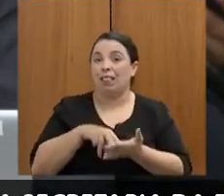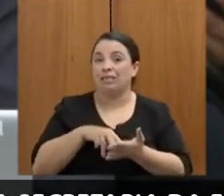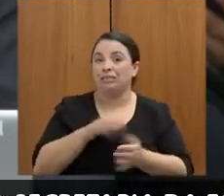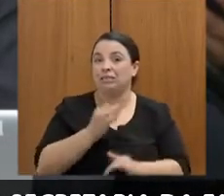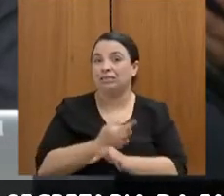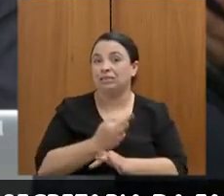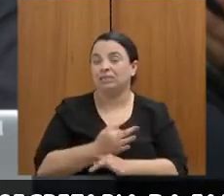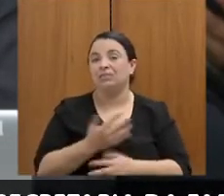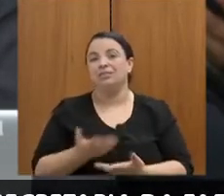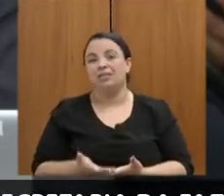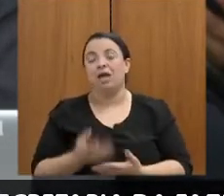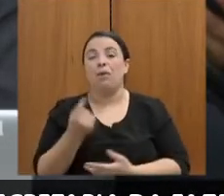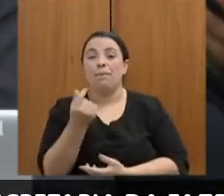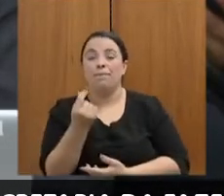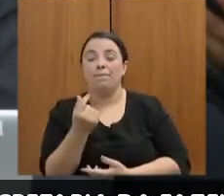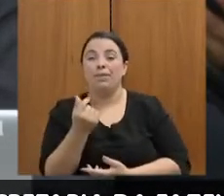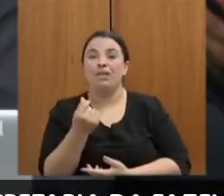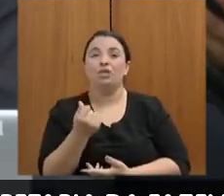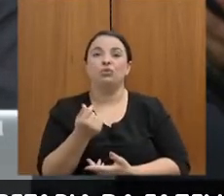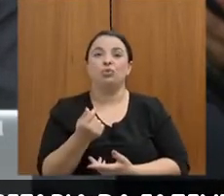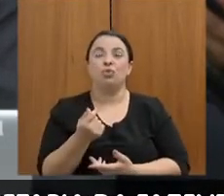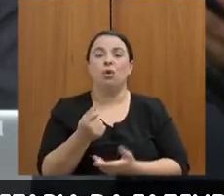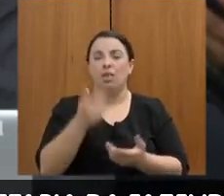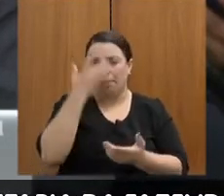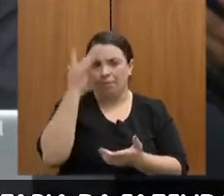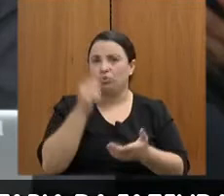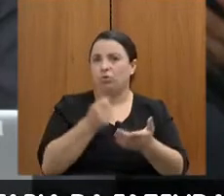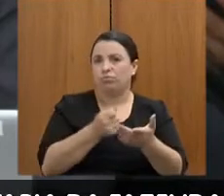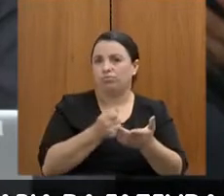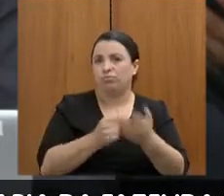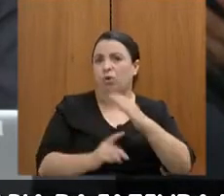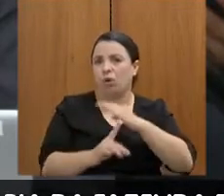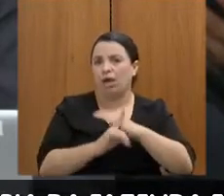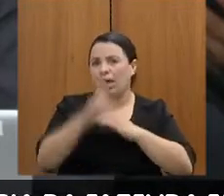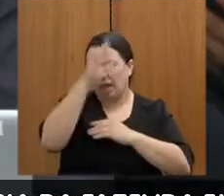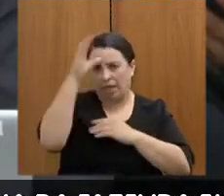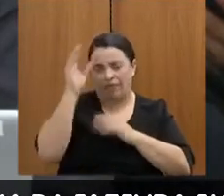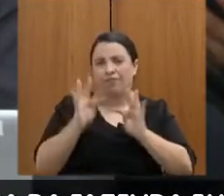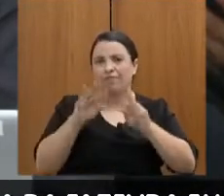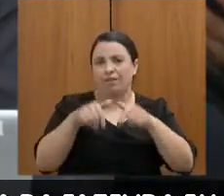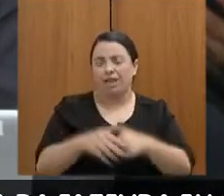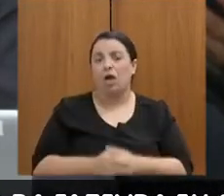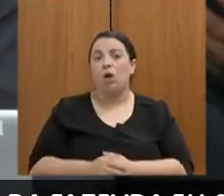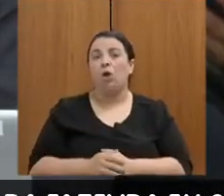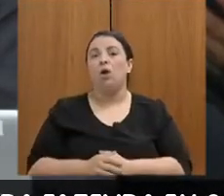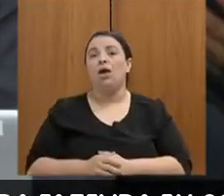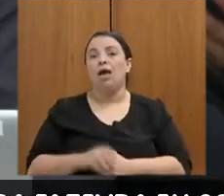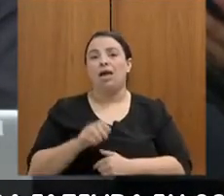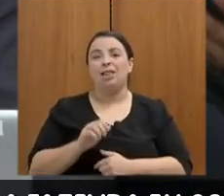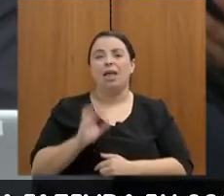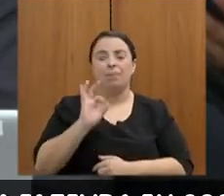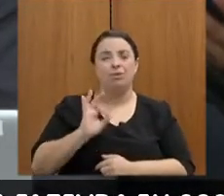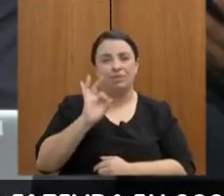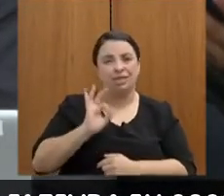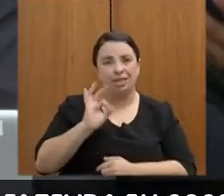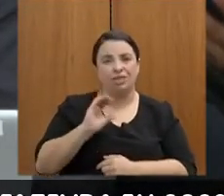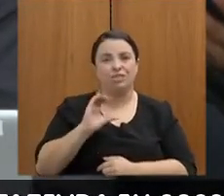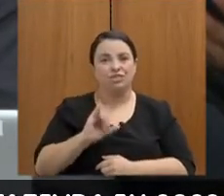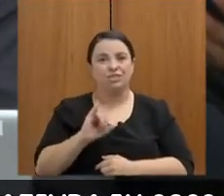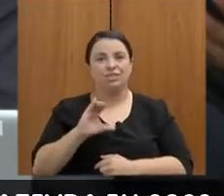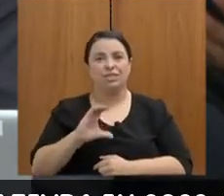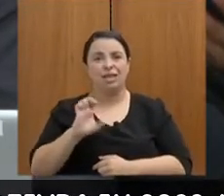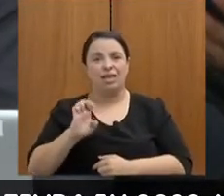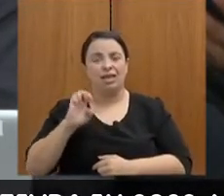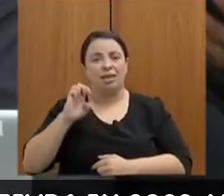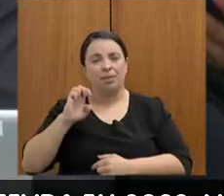para o consumidor final, para entender como foi o cálculo dele também, redução da alíquota do ICMS em cima do diferencial que estava previsto, que foi